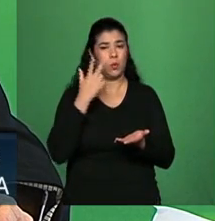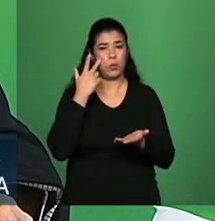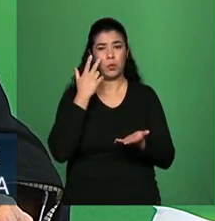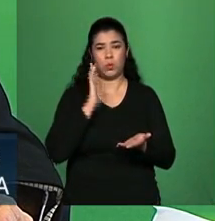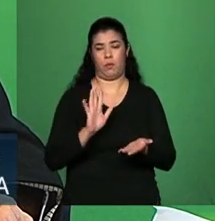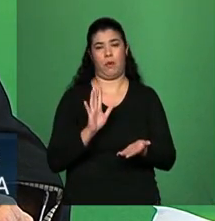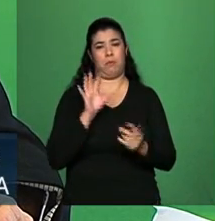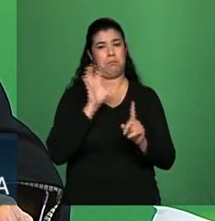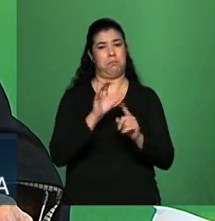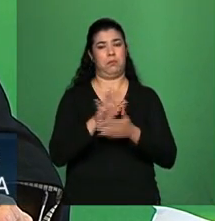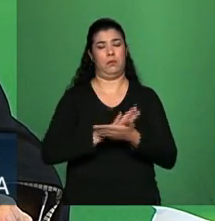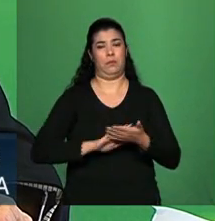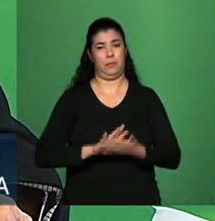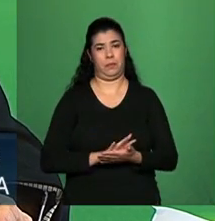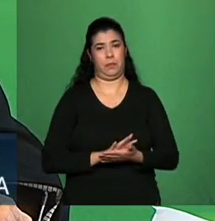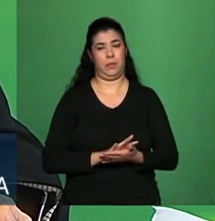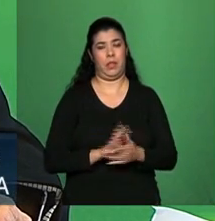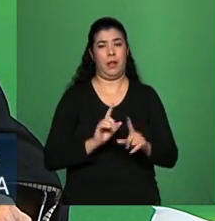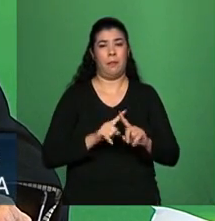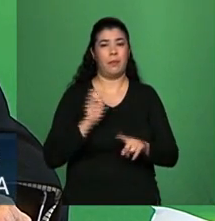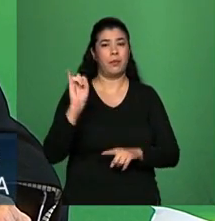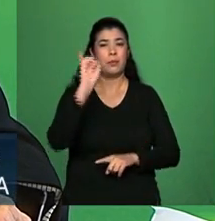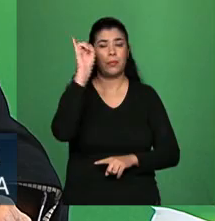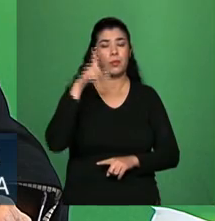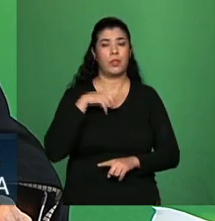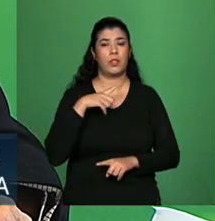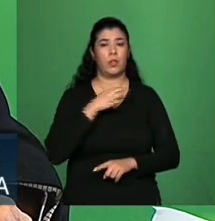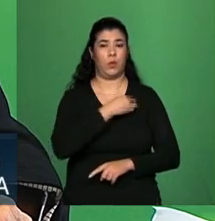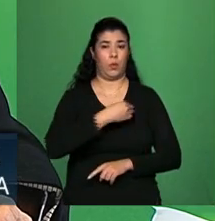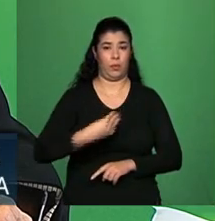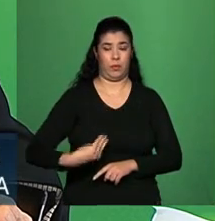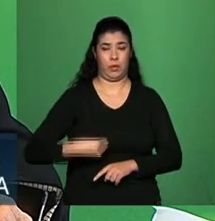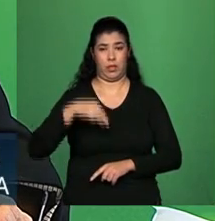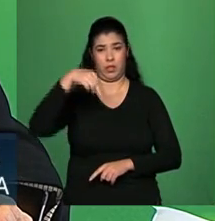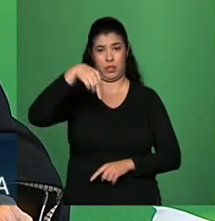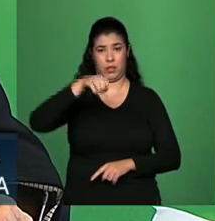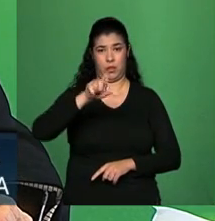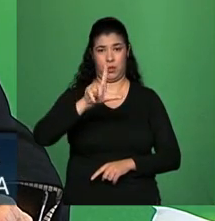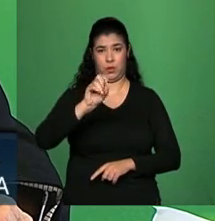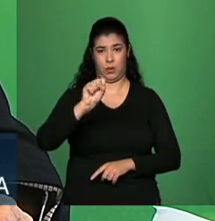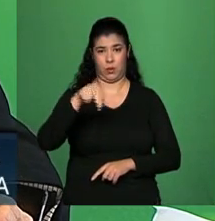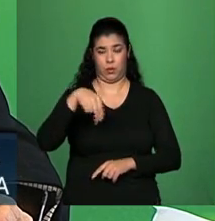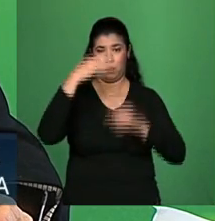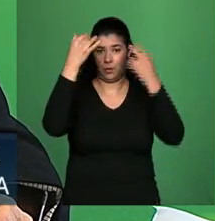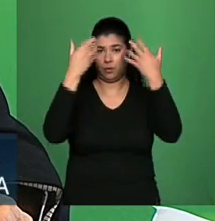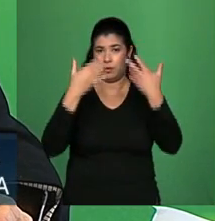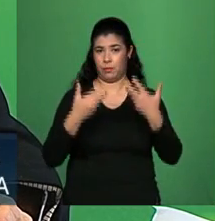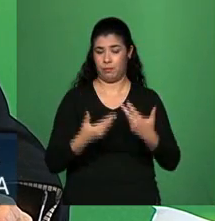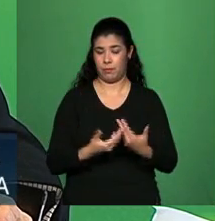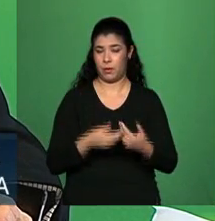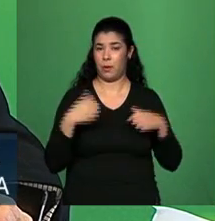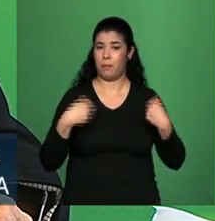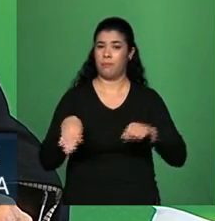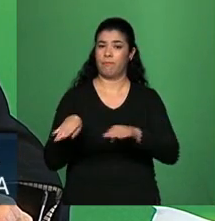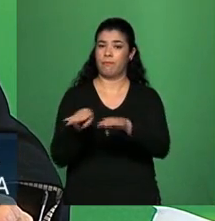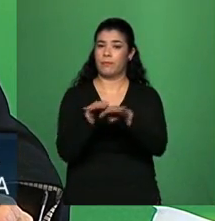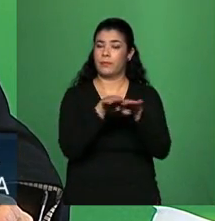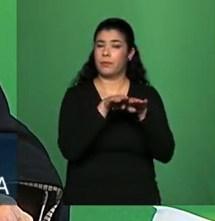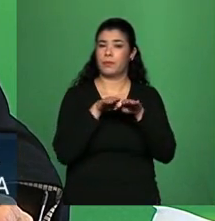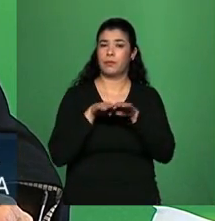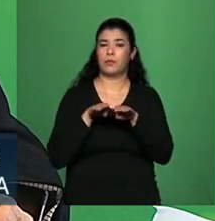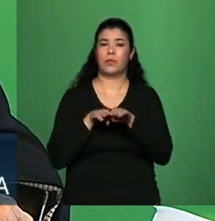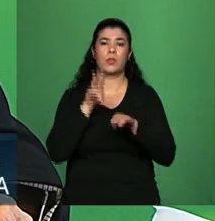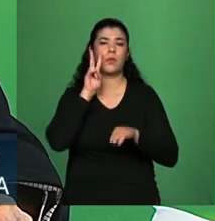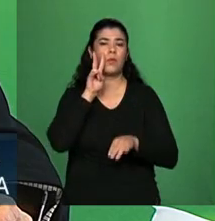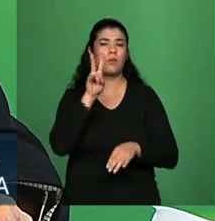importante é, como disse o ministro Nelson, estabilizar as perspectivas